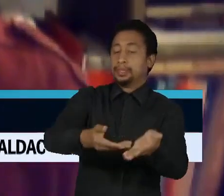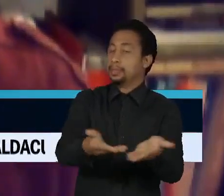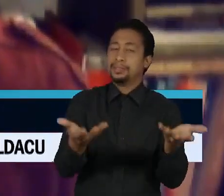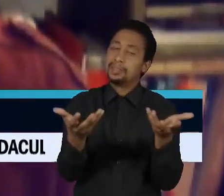conseguirá escapar. se conseguirá E